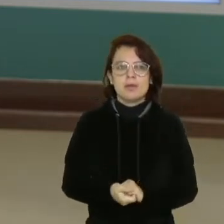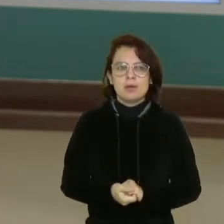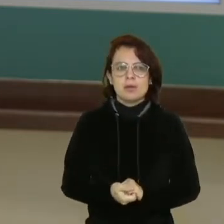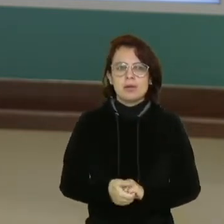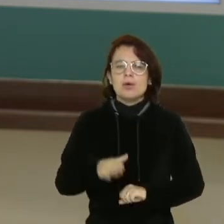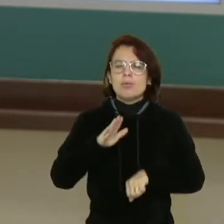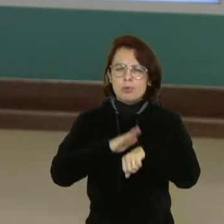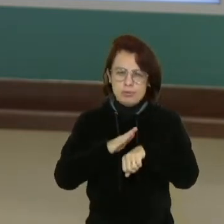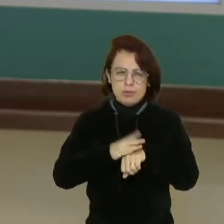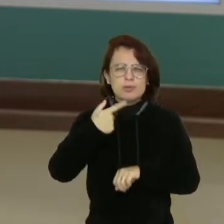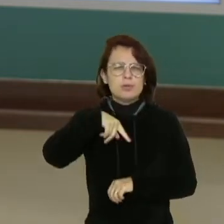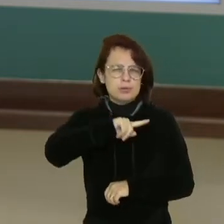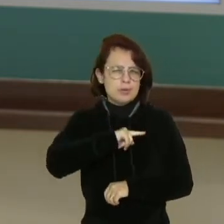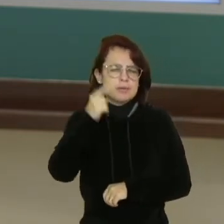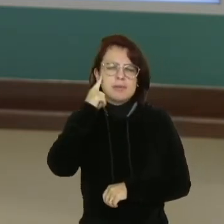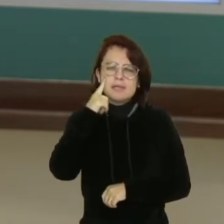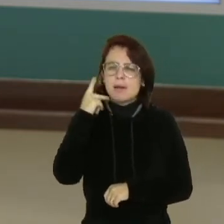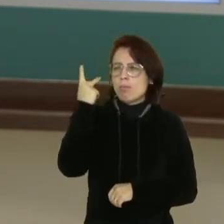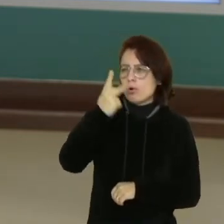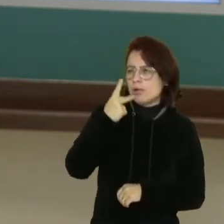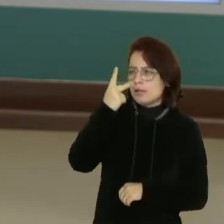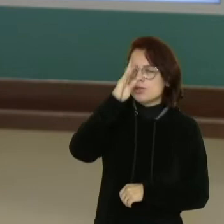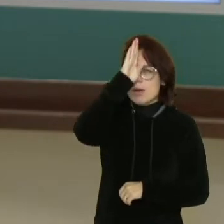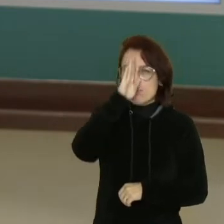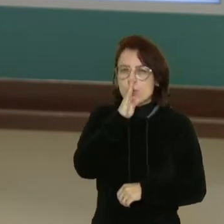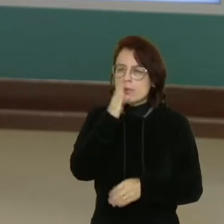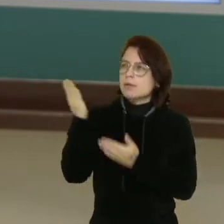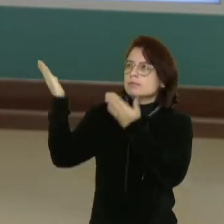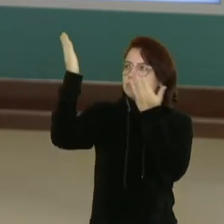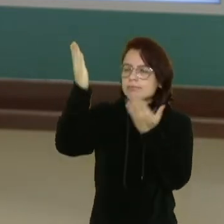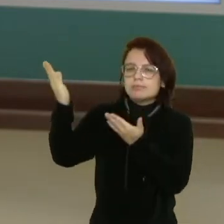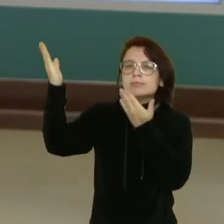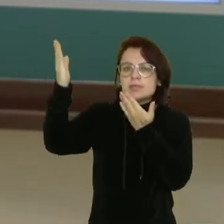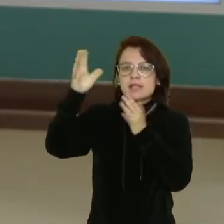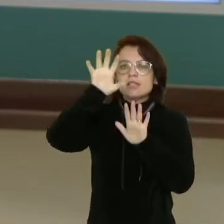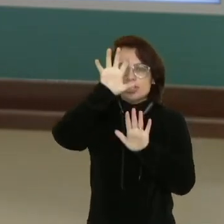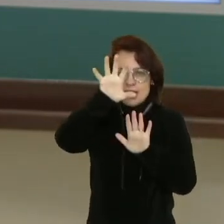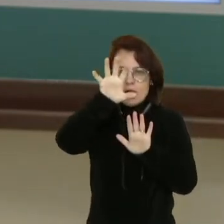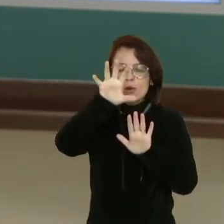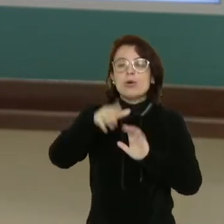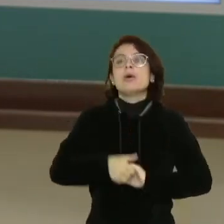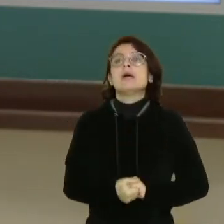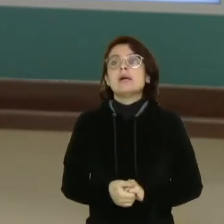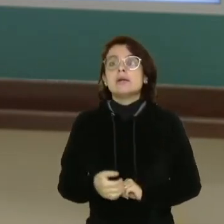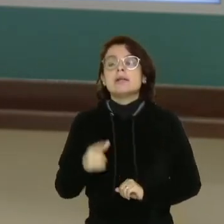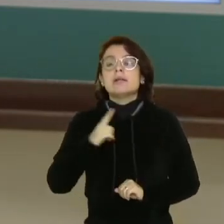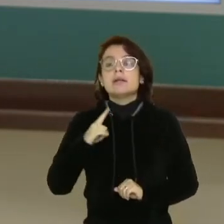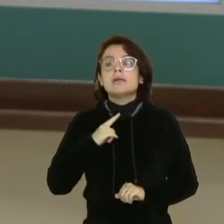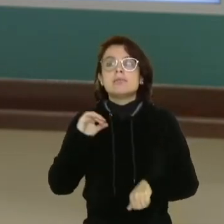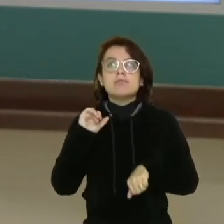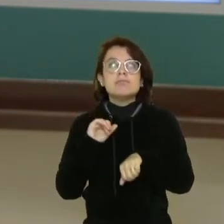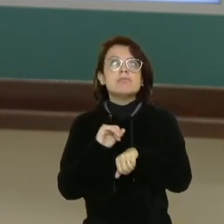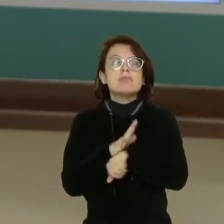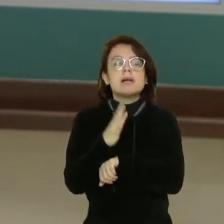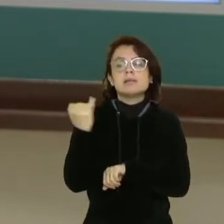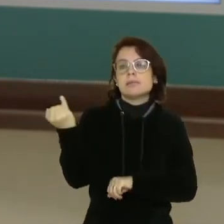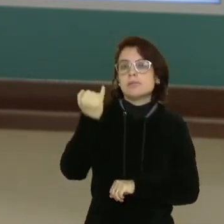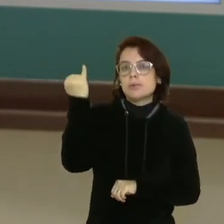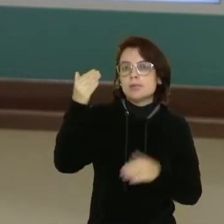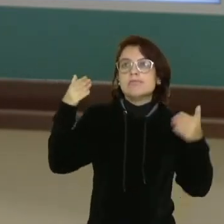políticas públicas para essa região como um todo, faz muito mais sentido do que você pensar em políticas